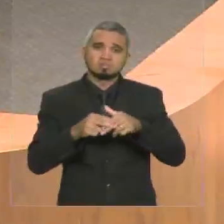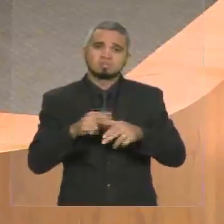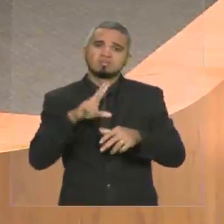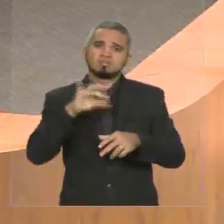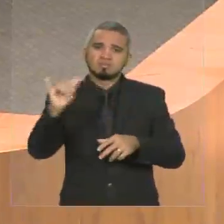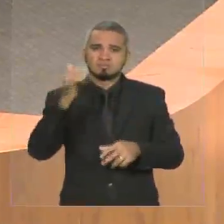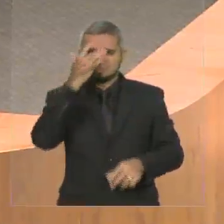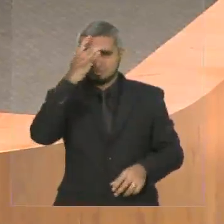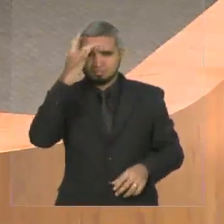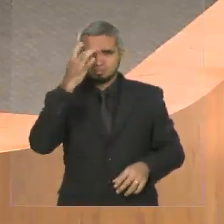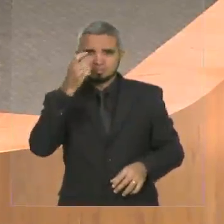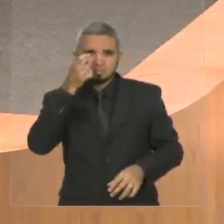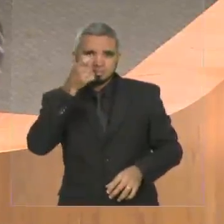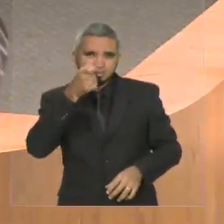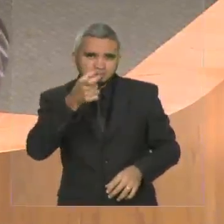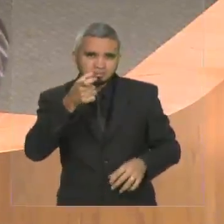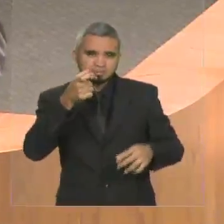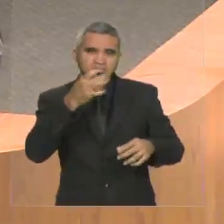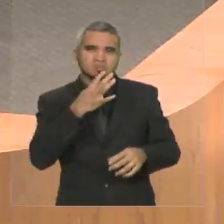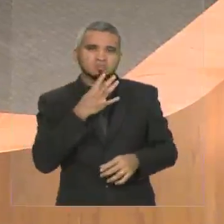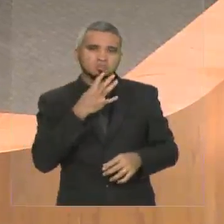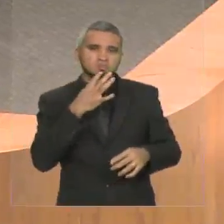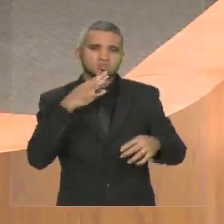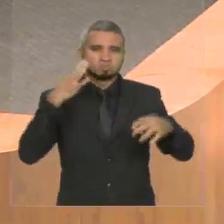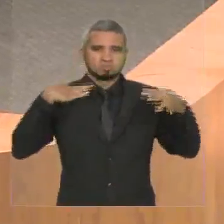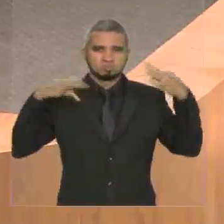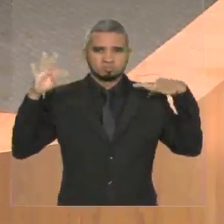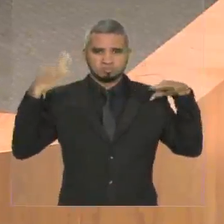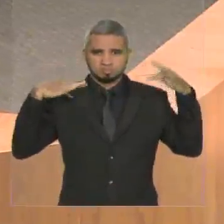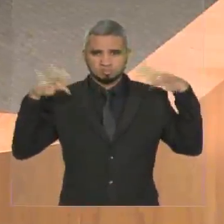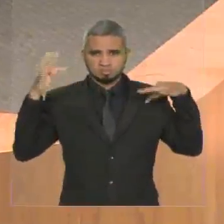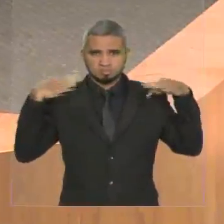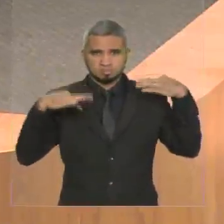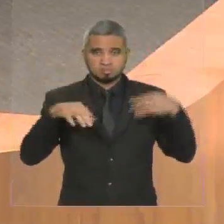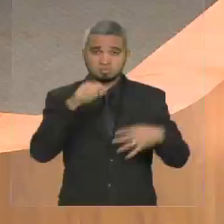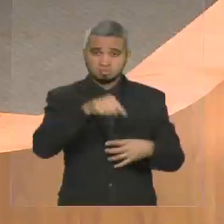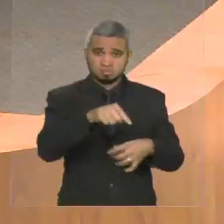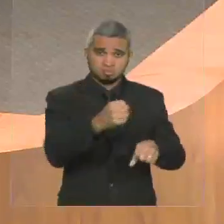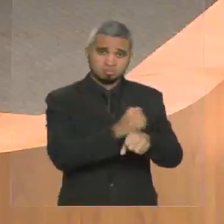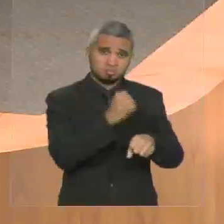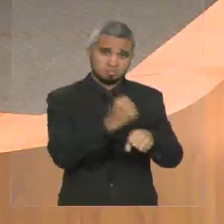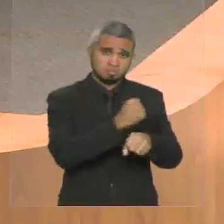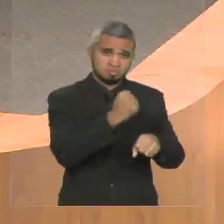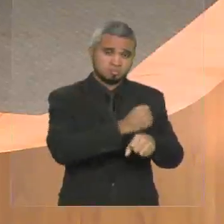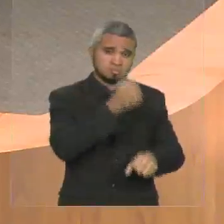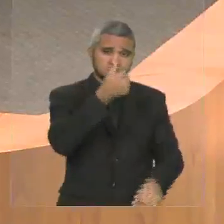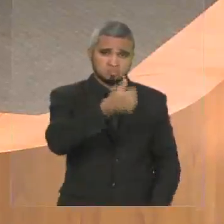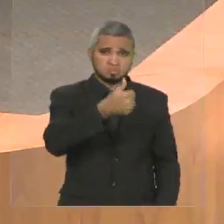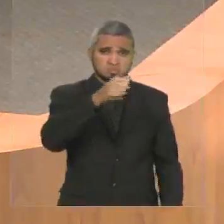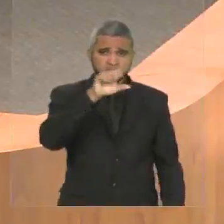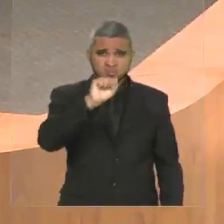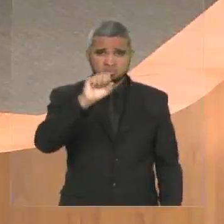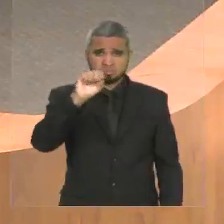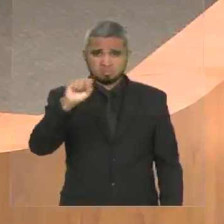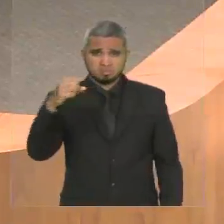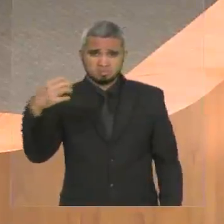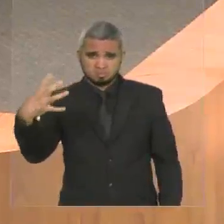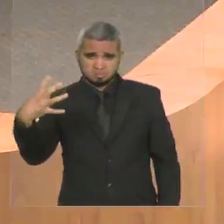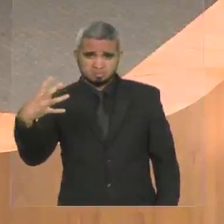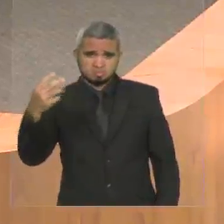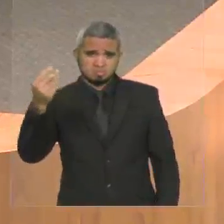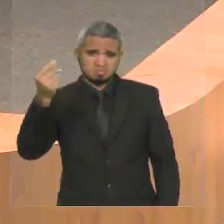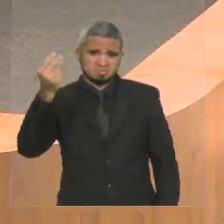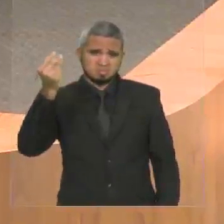engenho central é uma obra de 1884, é uma obra que foi feita para